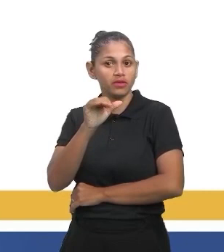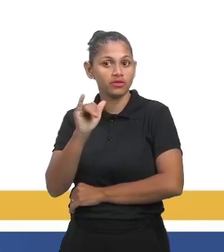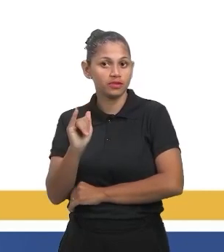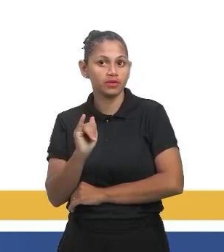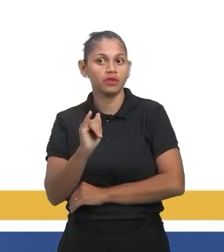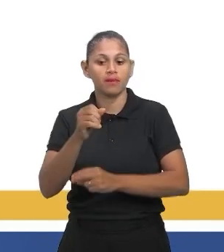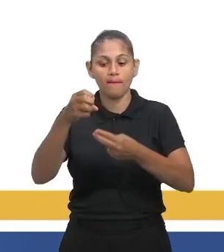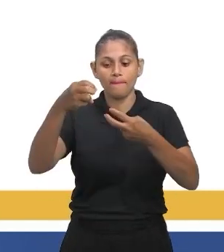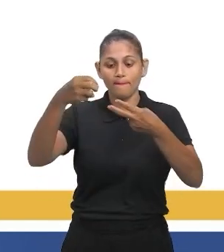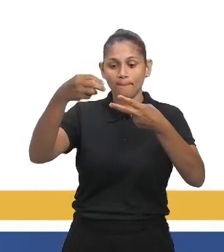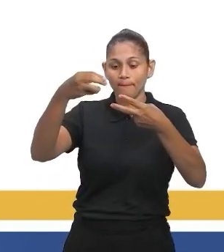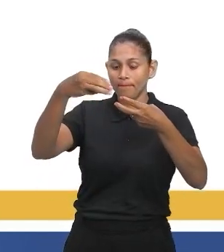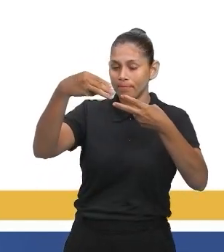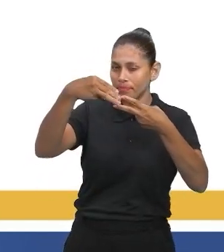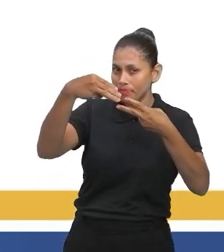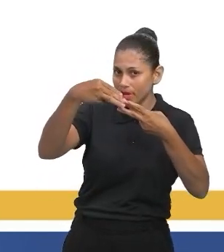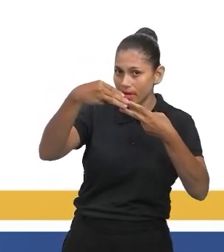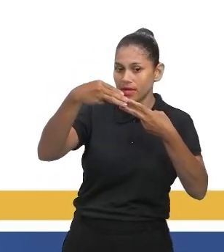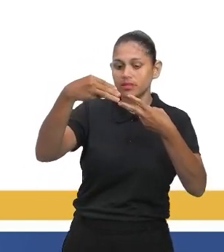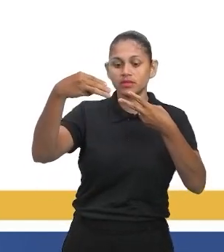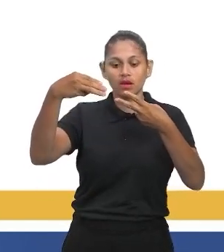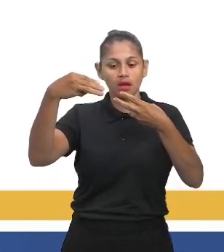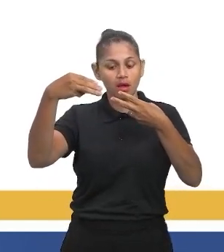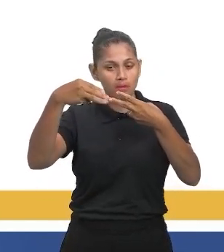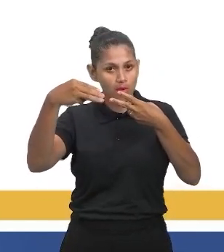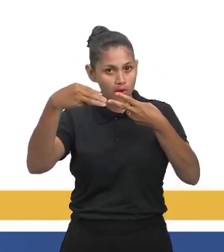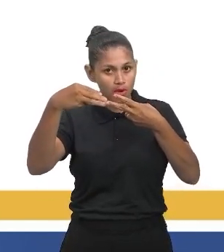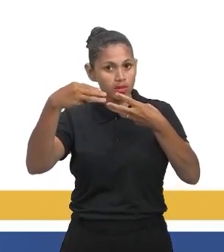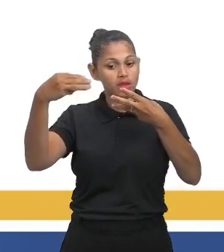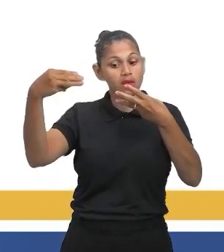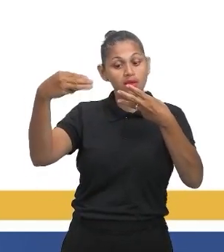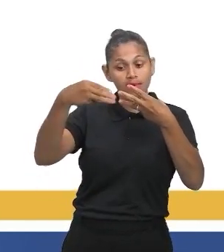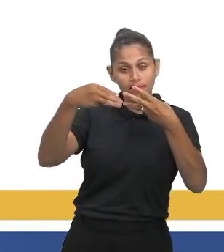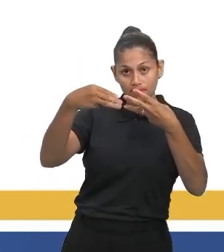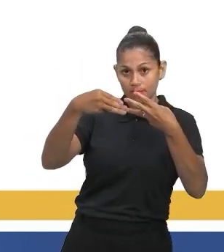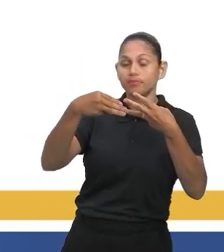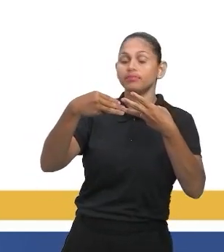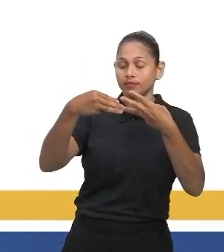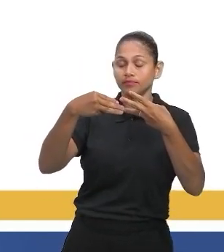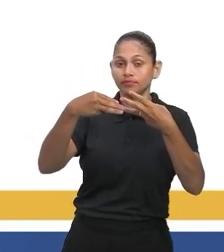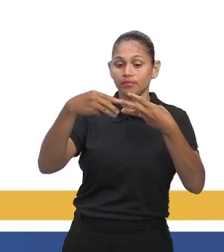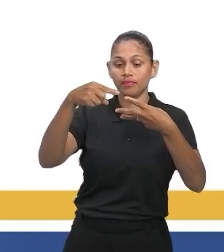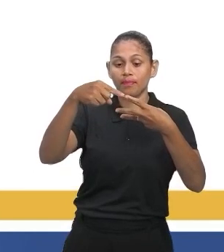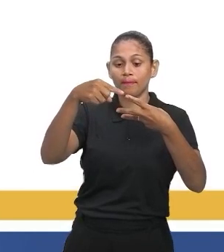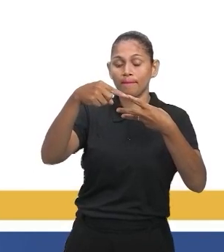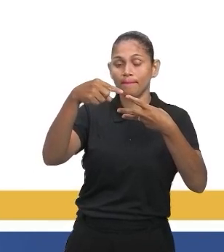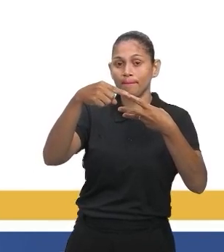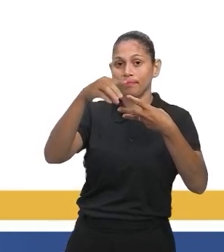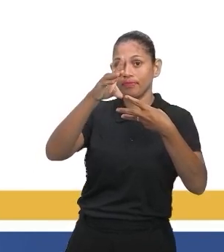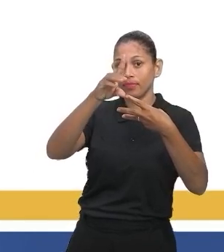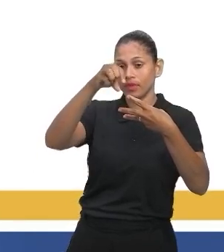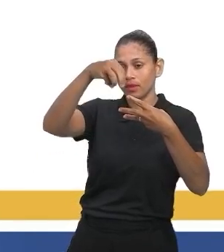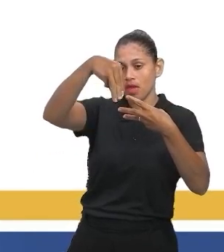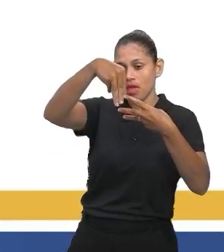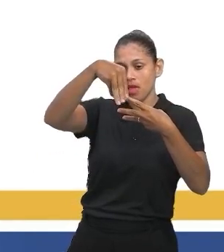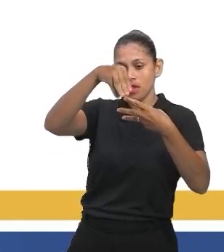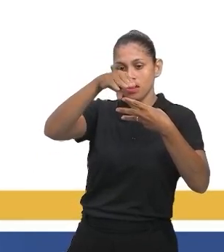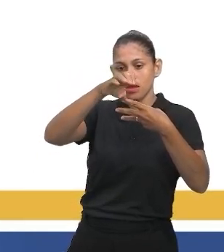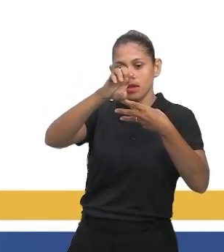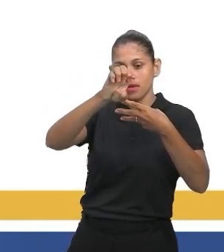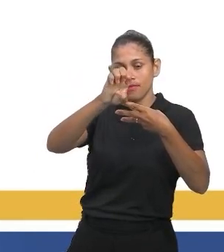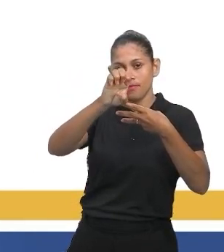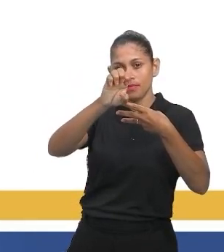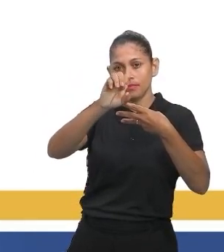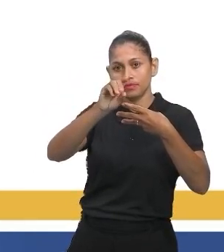Nas alternativas, você tem médias, tem modas e tem medianas. Queremos saber qual foi o nosso gabarito. Para isso, vamos lá